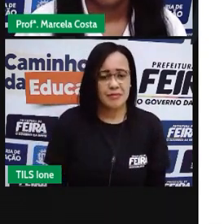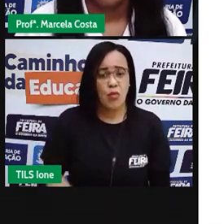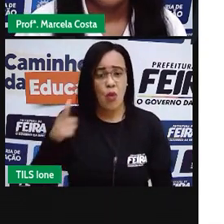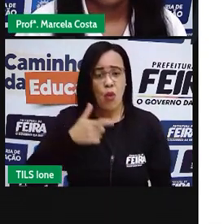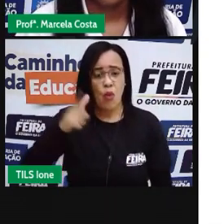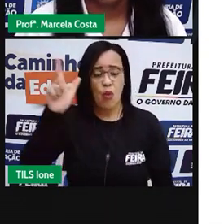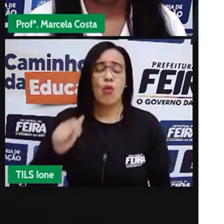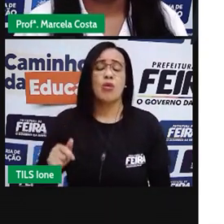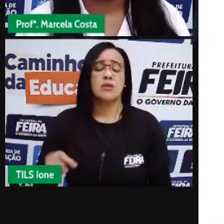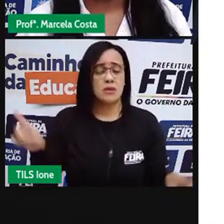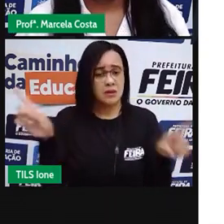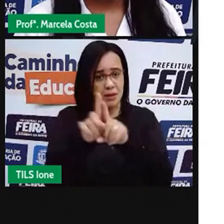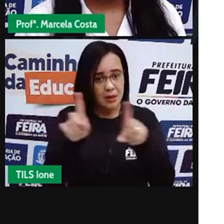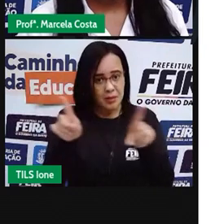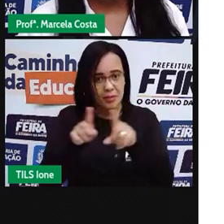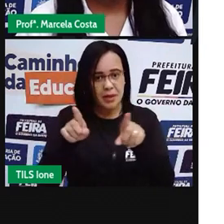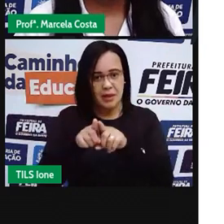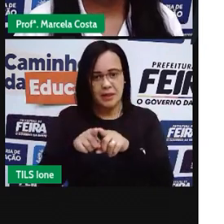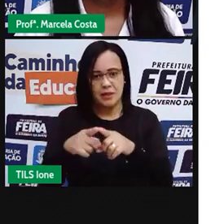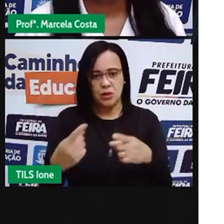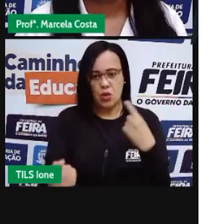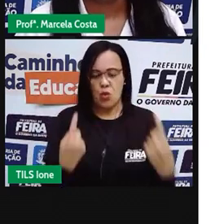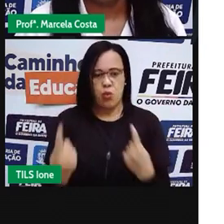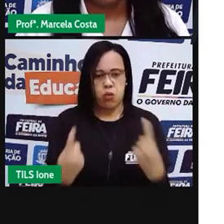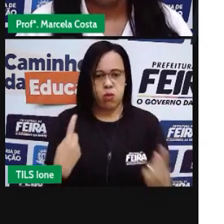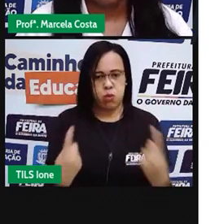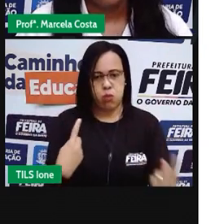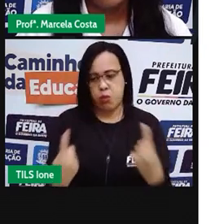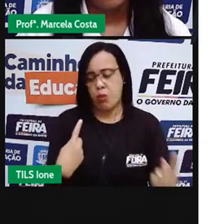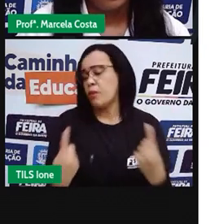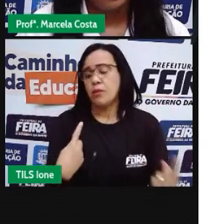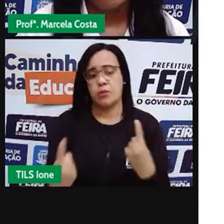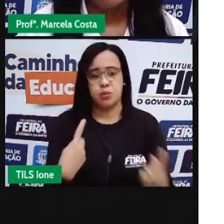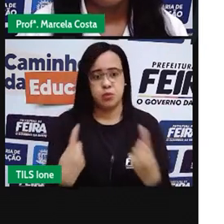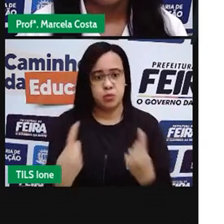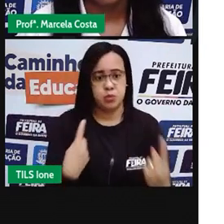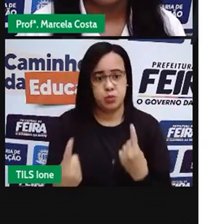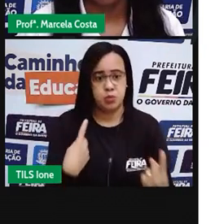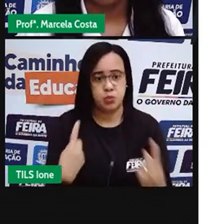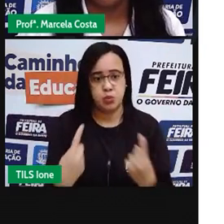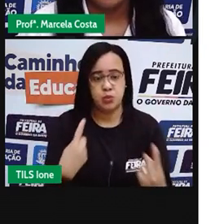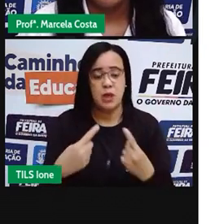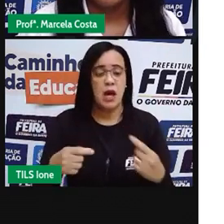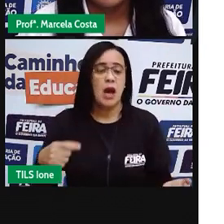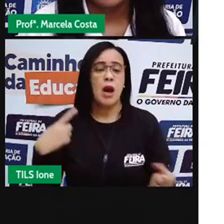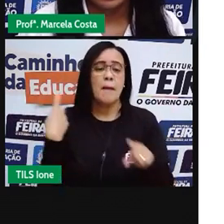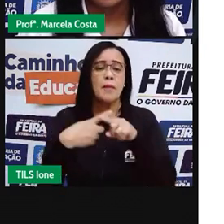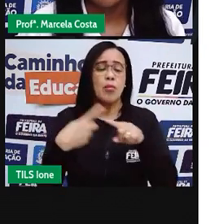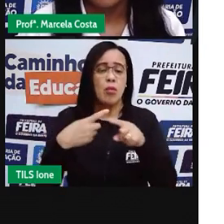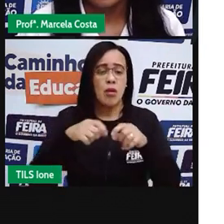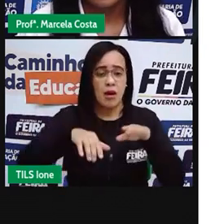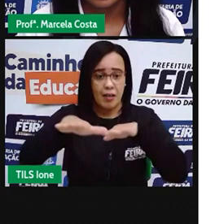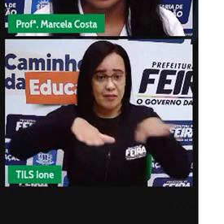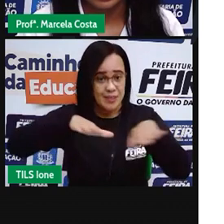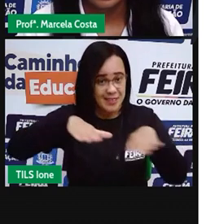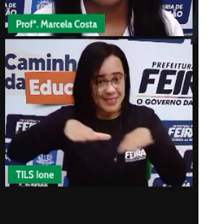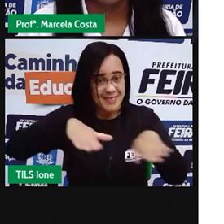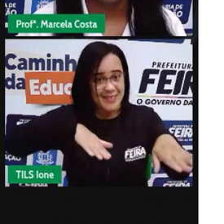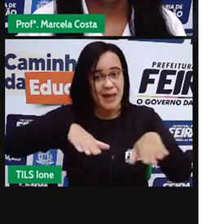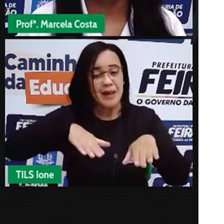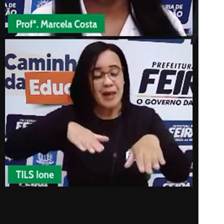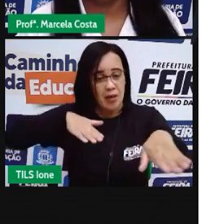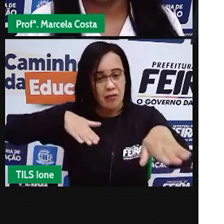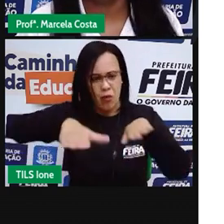A gente vê que ao longo do desenvolvimento da cidade Getúlio Vargas